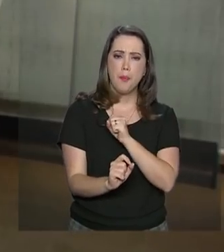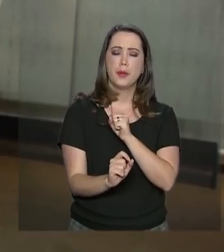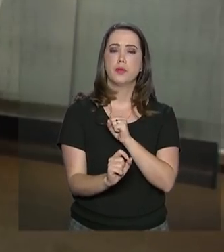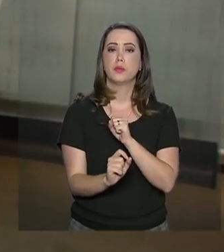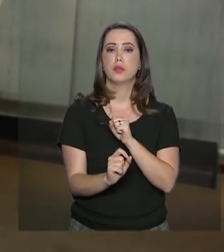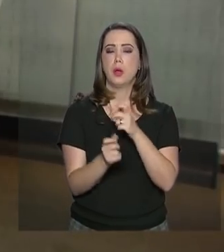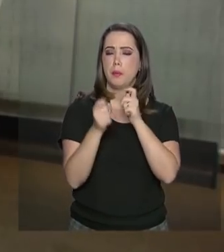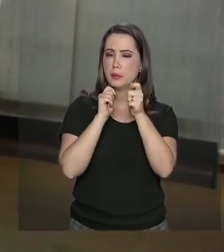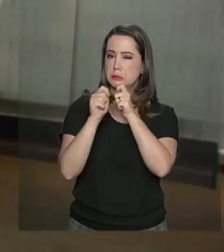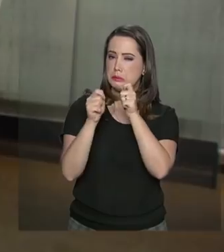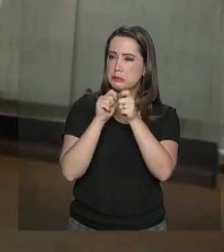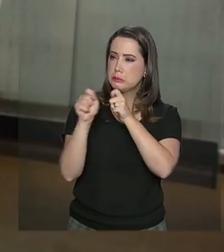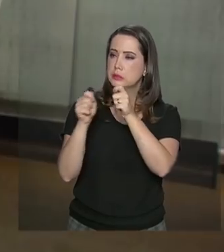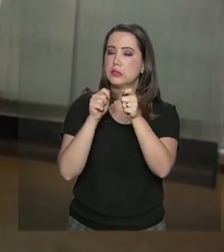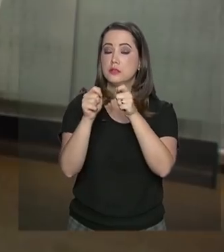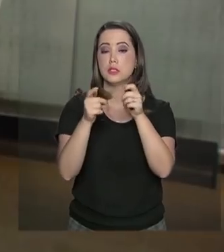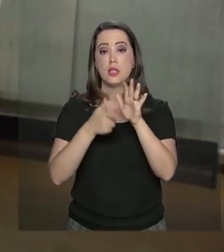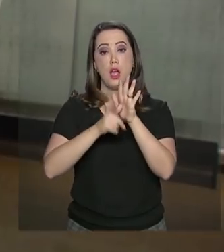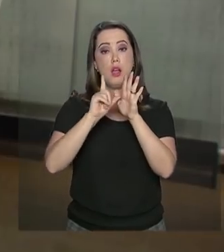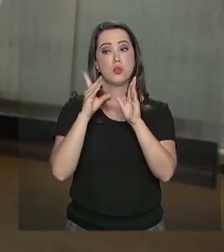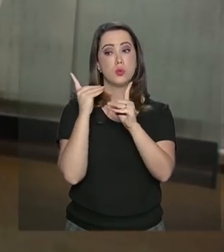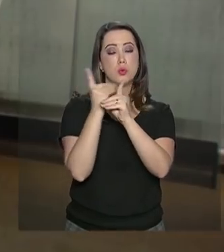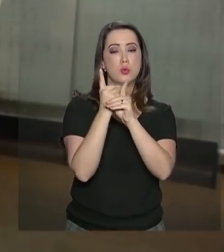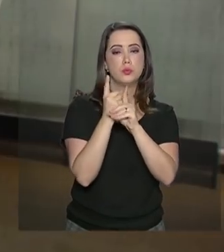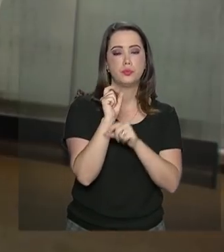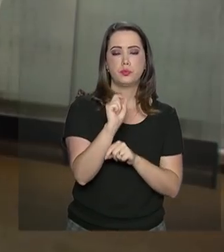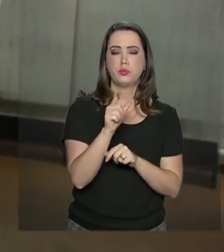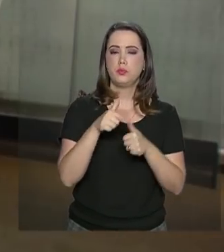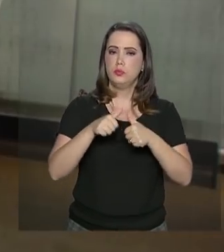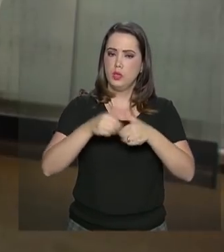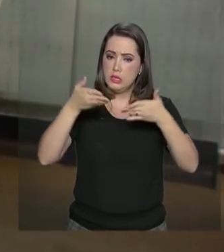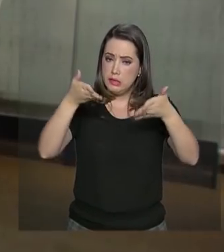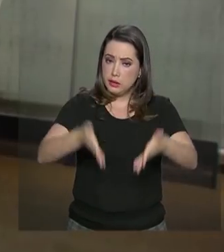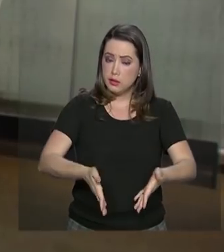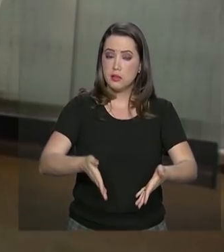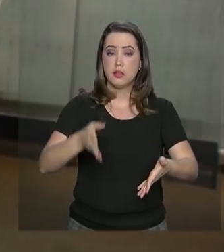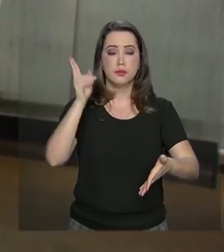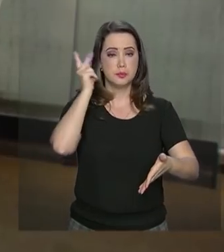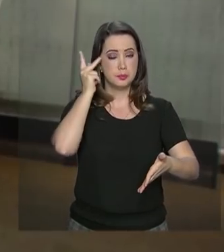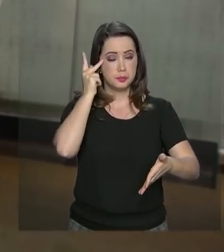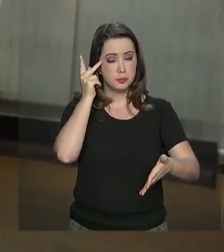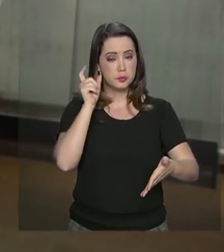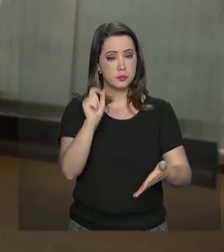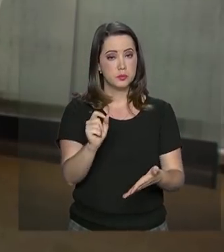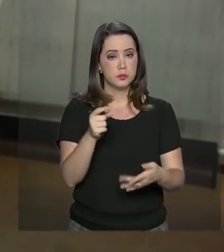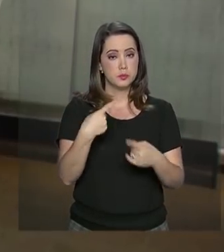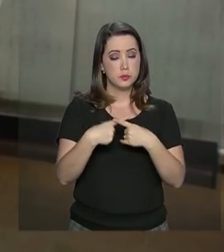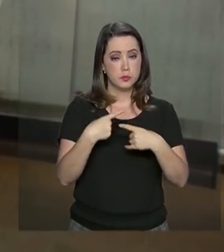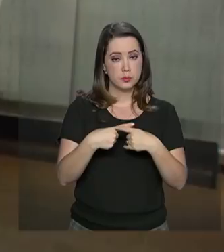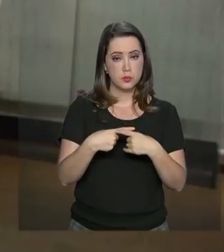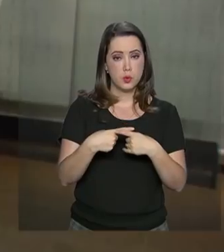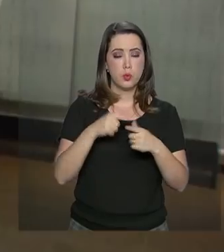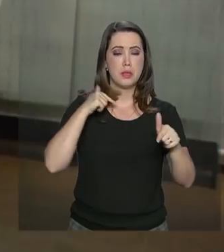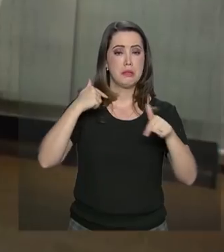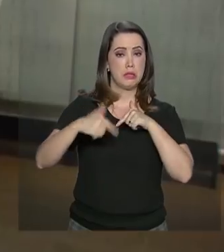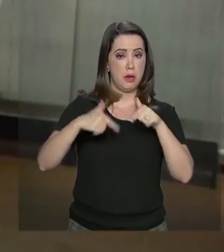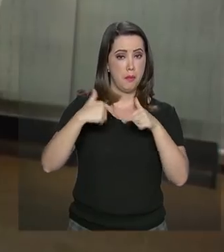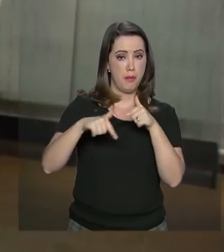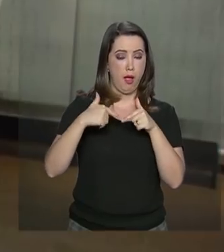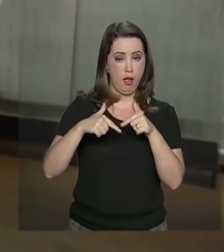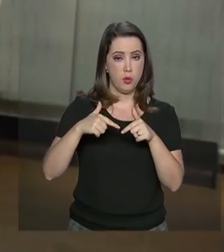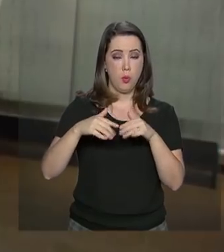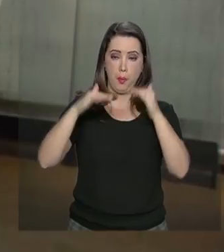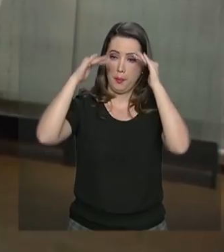à imprensa antes do encontro que esteve aqui em São Paulo, está em São Paulo, em uma missão dada